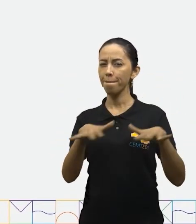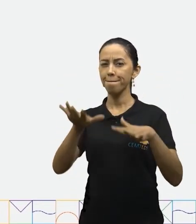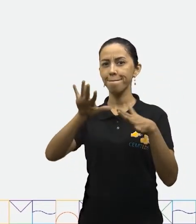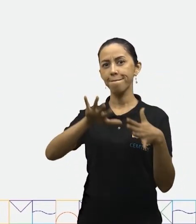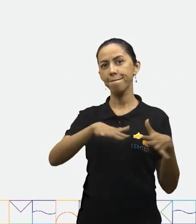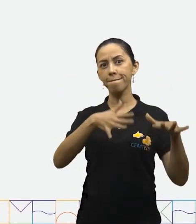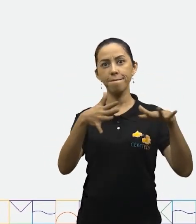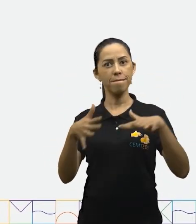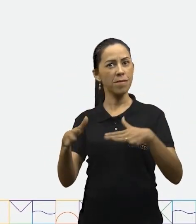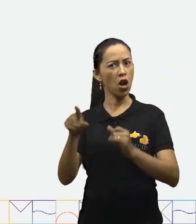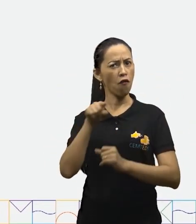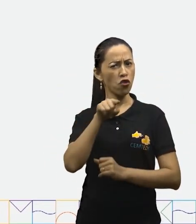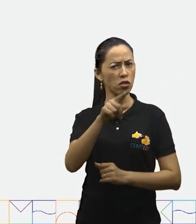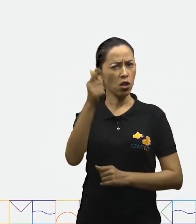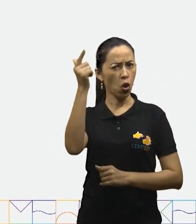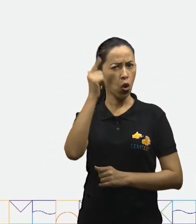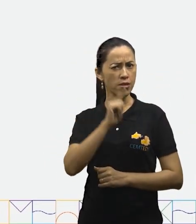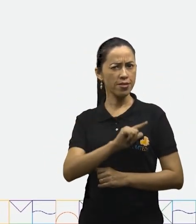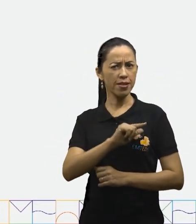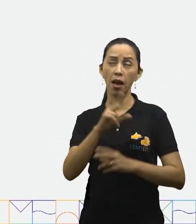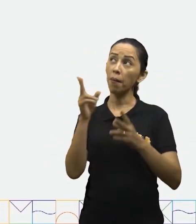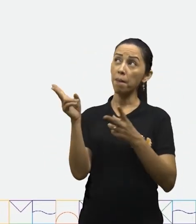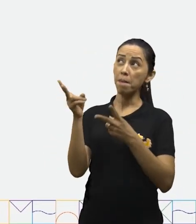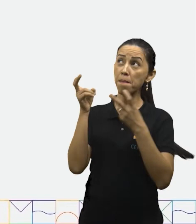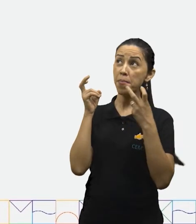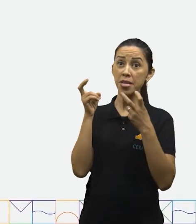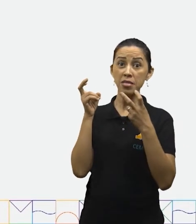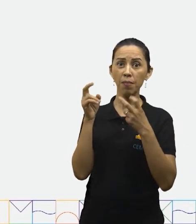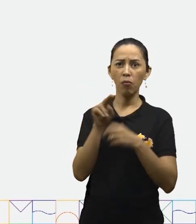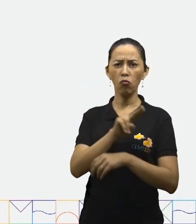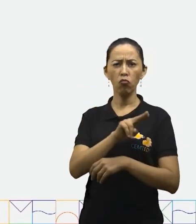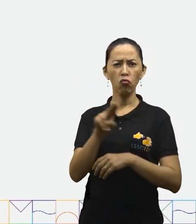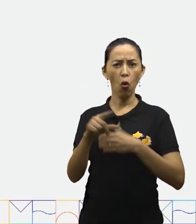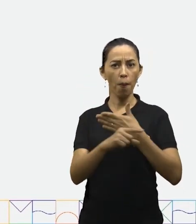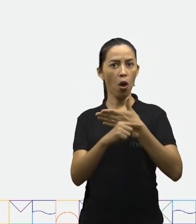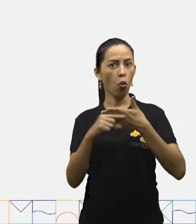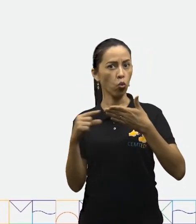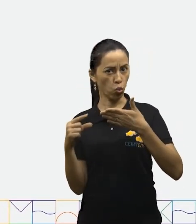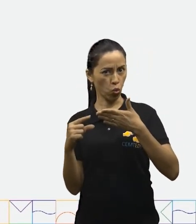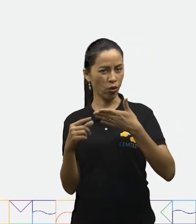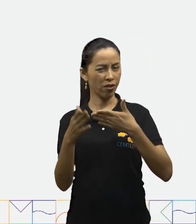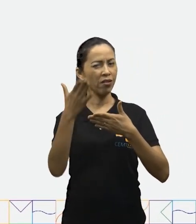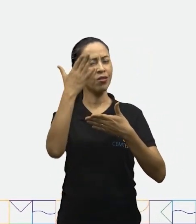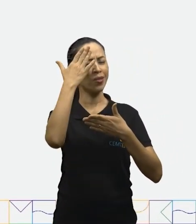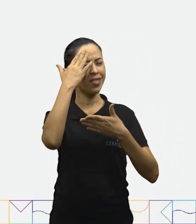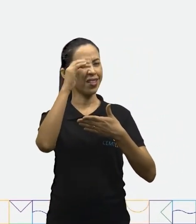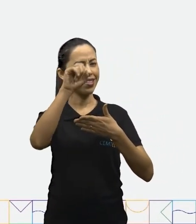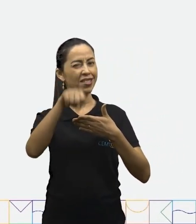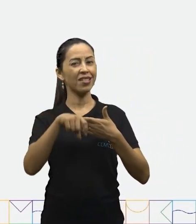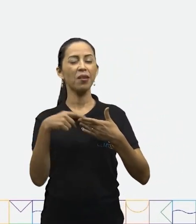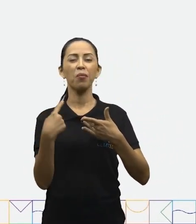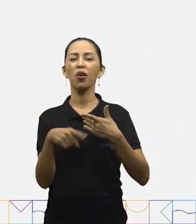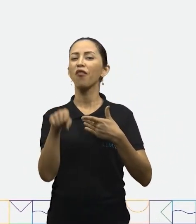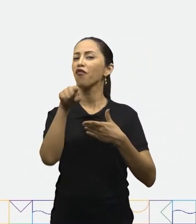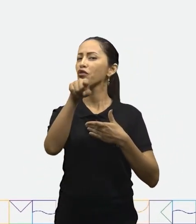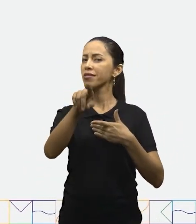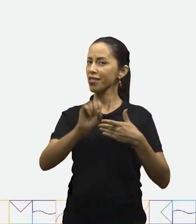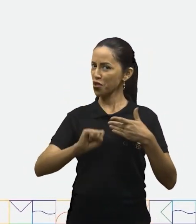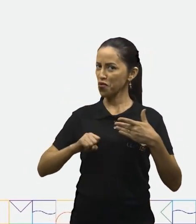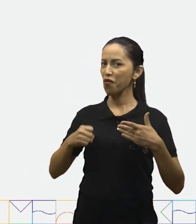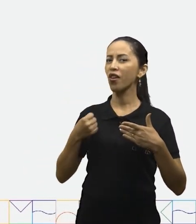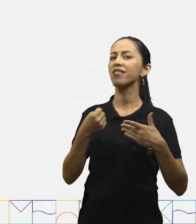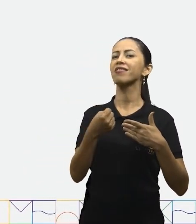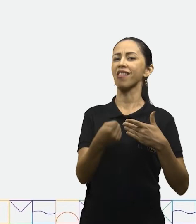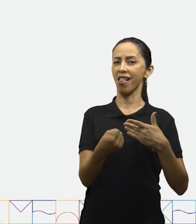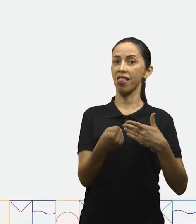você consegue destacar o nome da autora? Eu sei que sim, porque você é muito